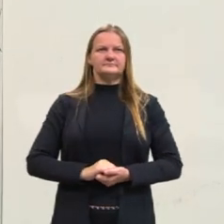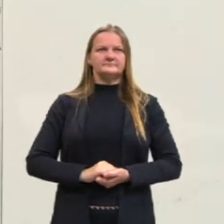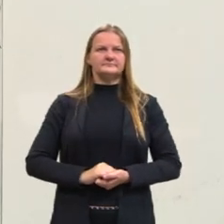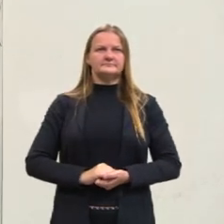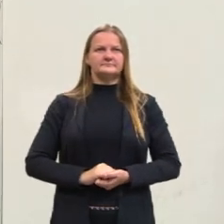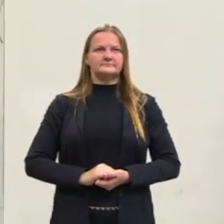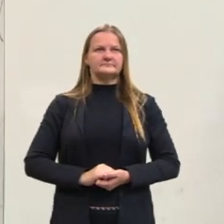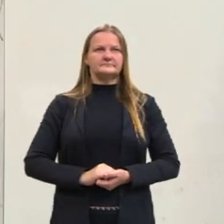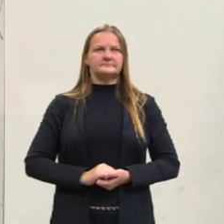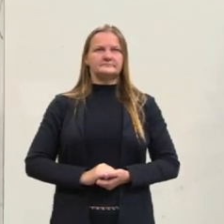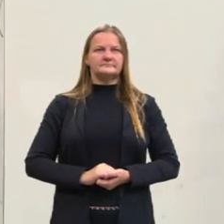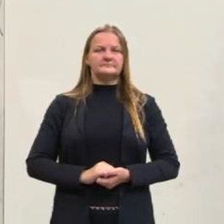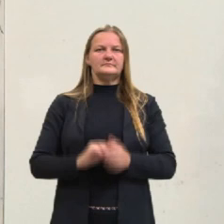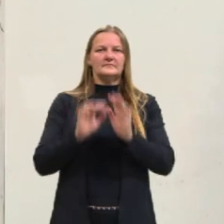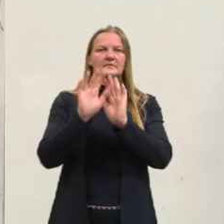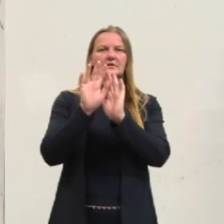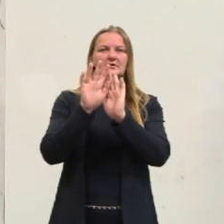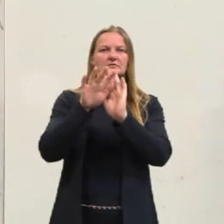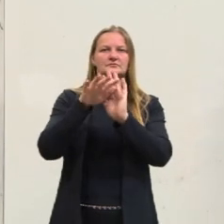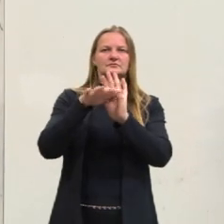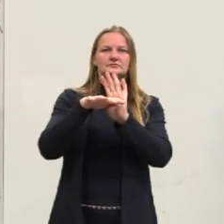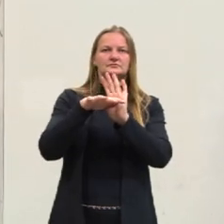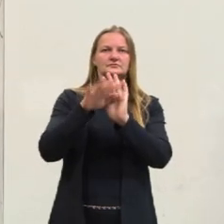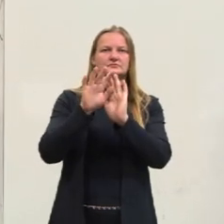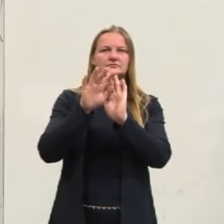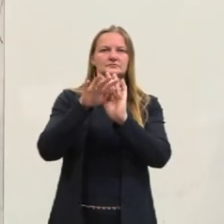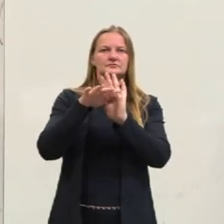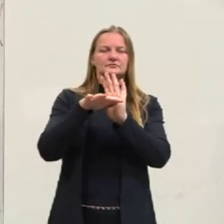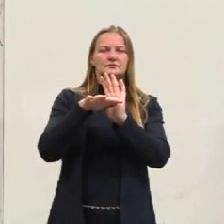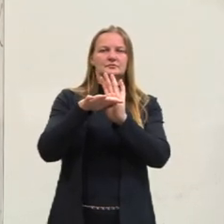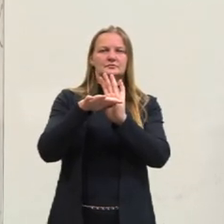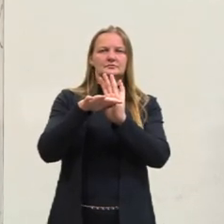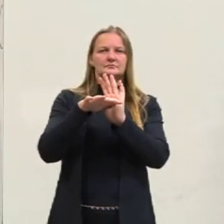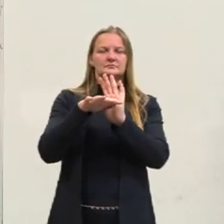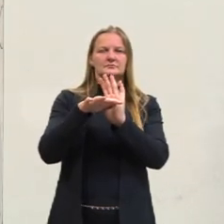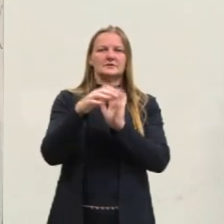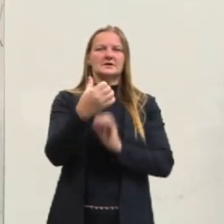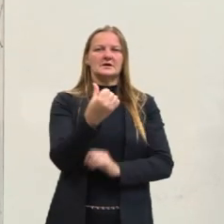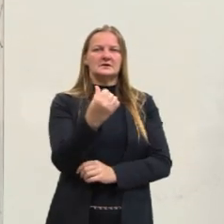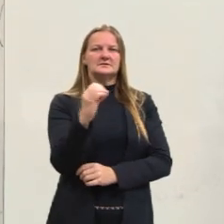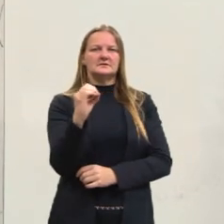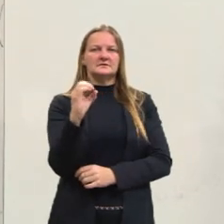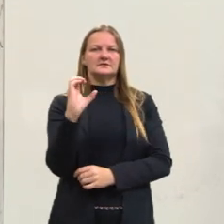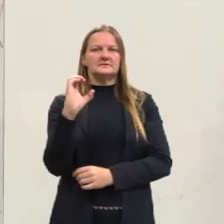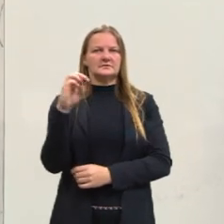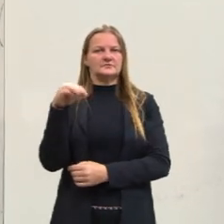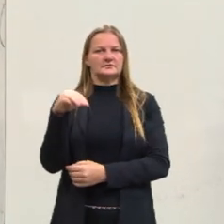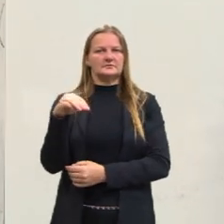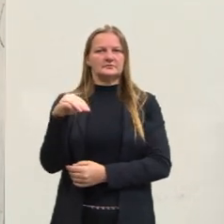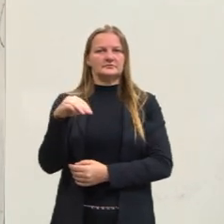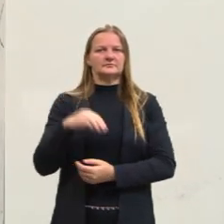E a sombra projetada dele, então, 60cm.